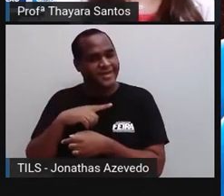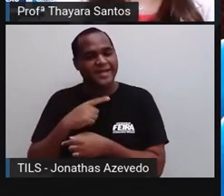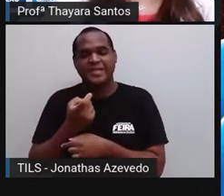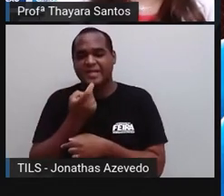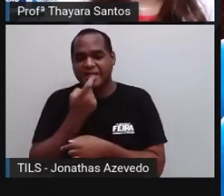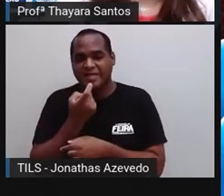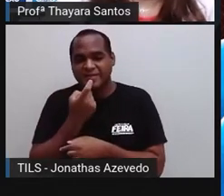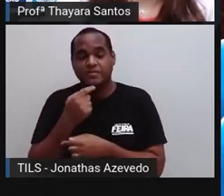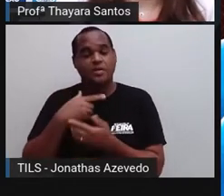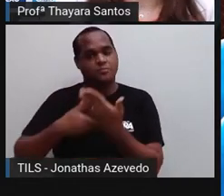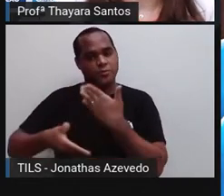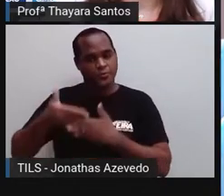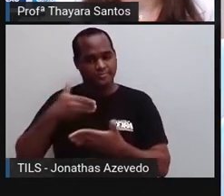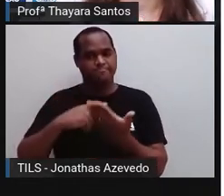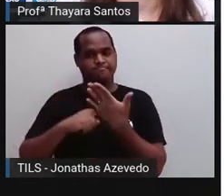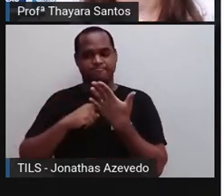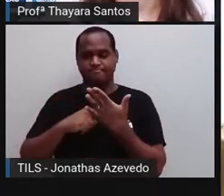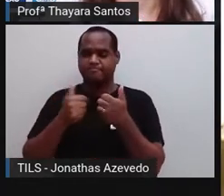dele já está dizendo.